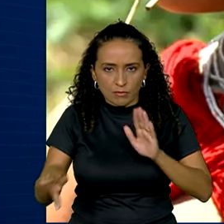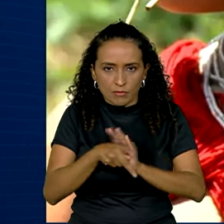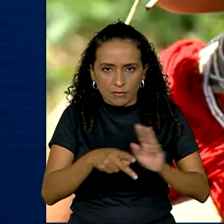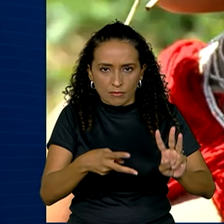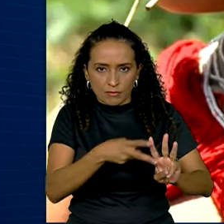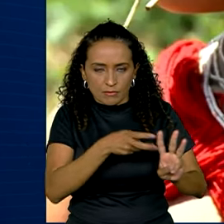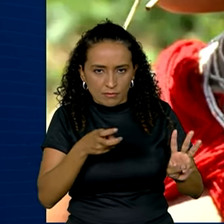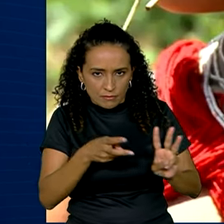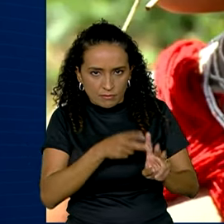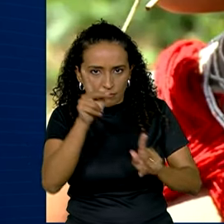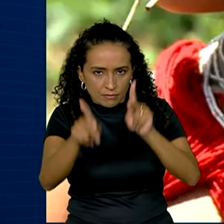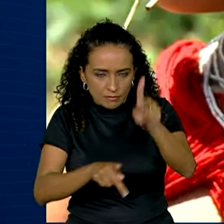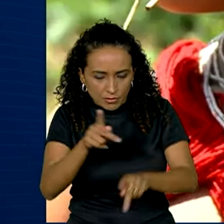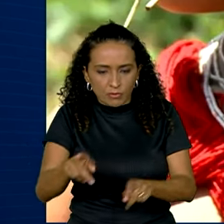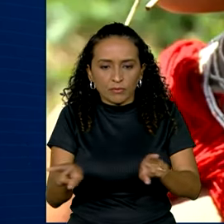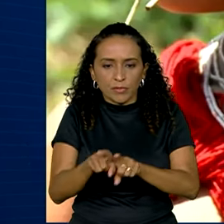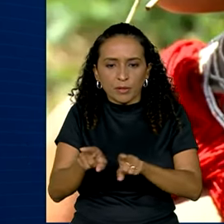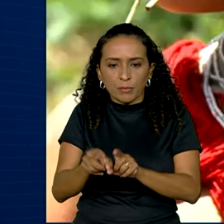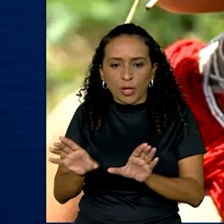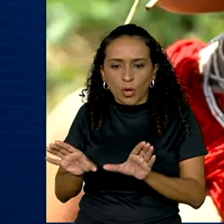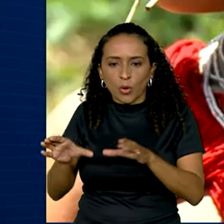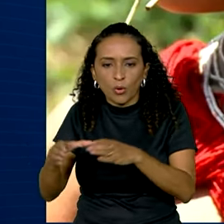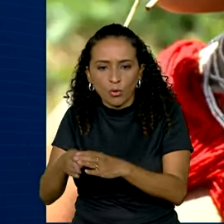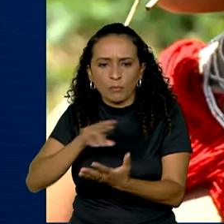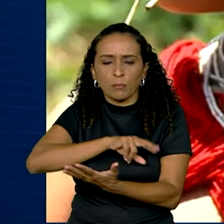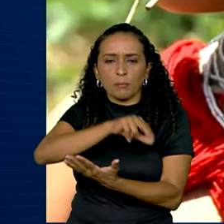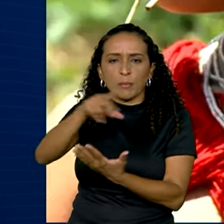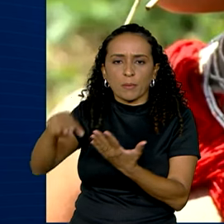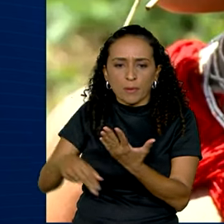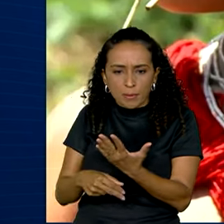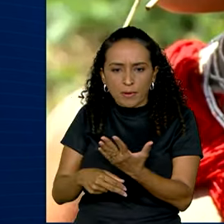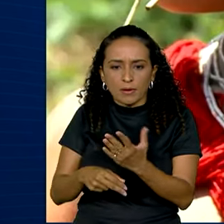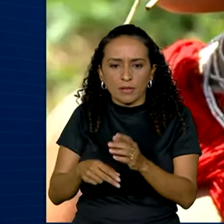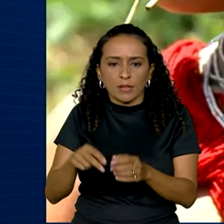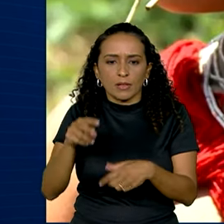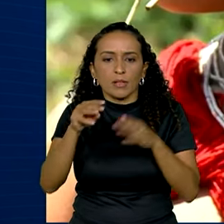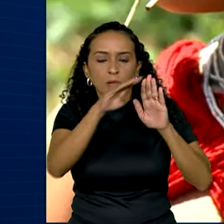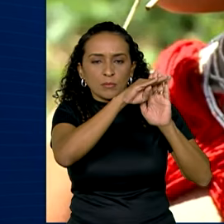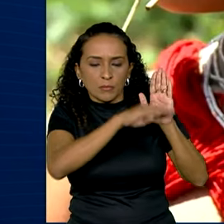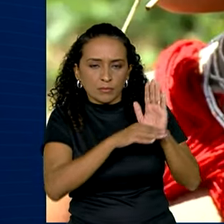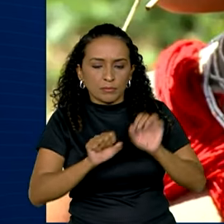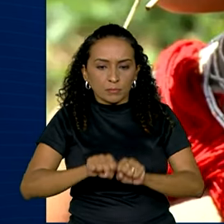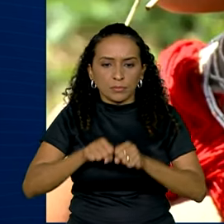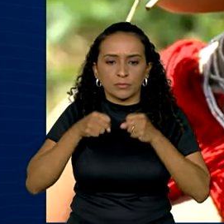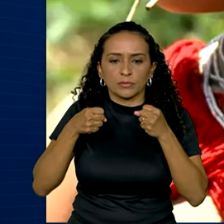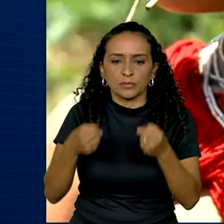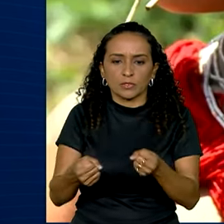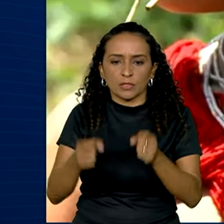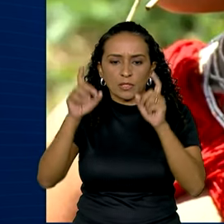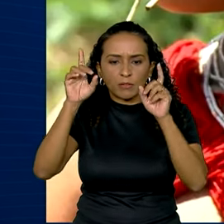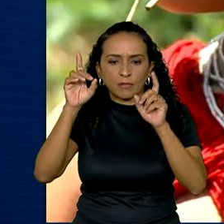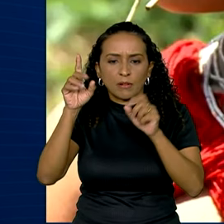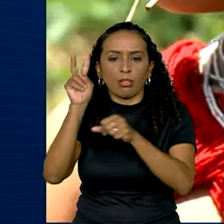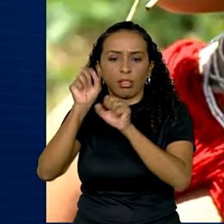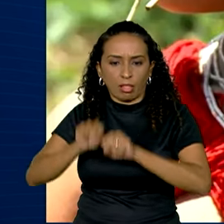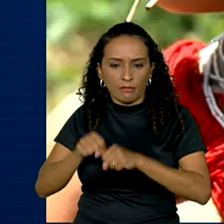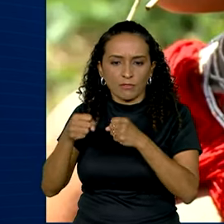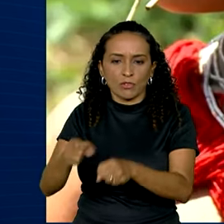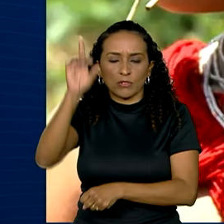a instalação da equipe multidisciplinar do Programa de Proteção a Defensores de Direitos Humanos,